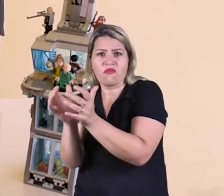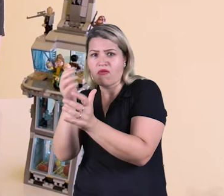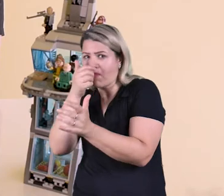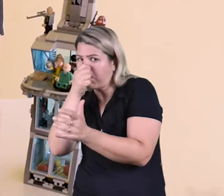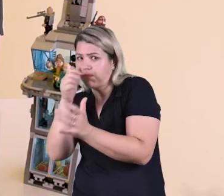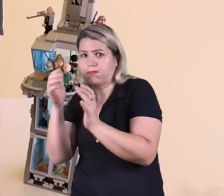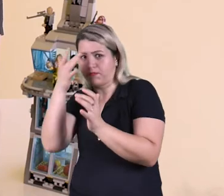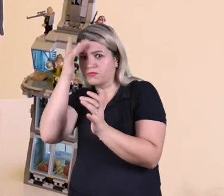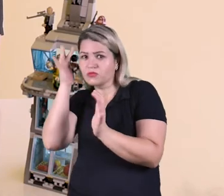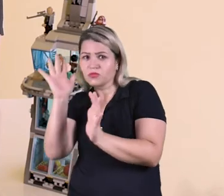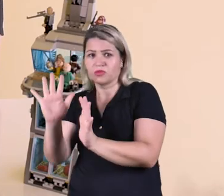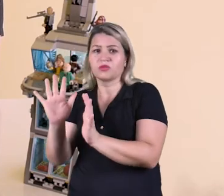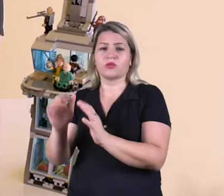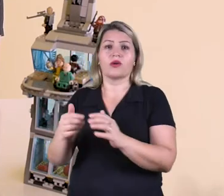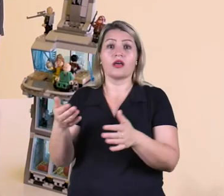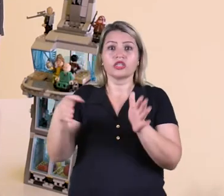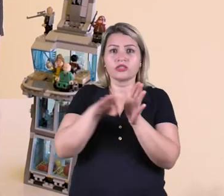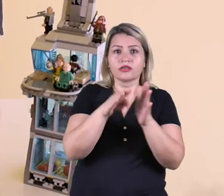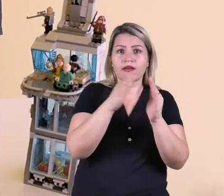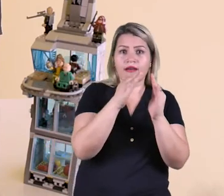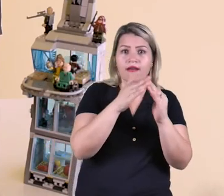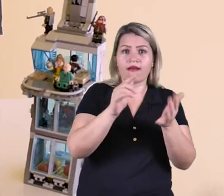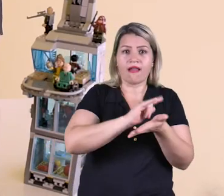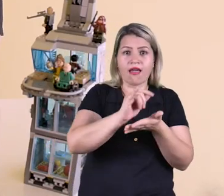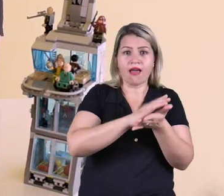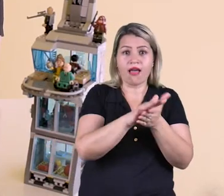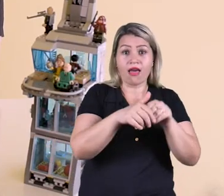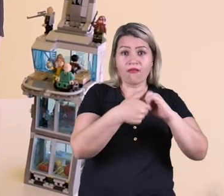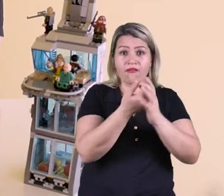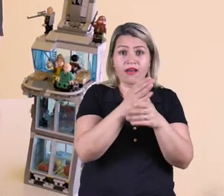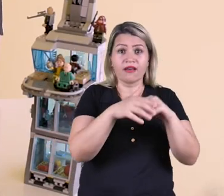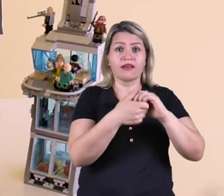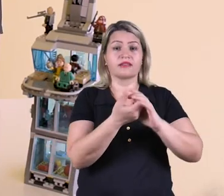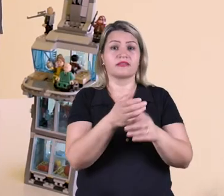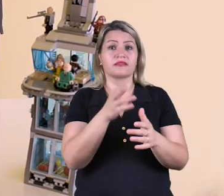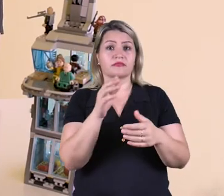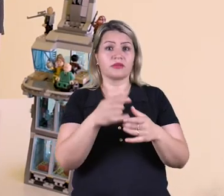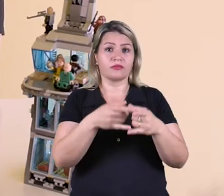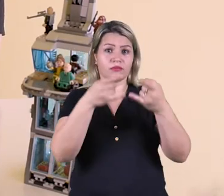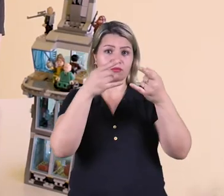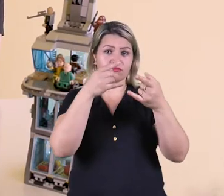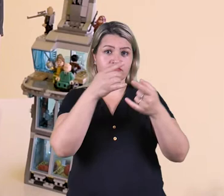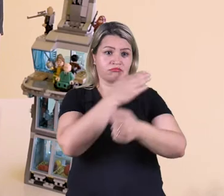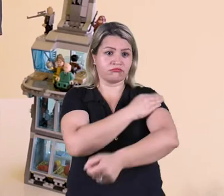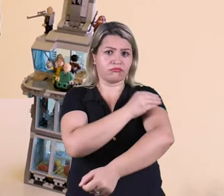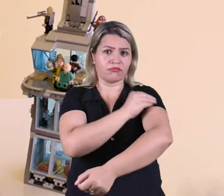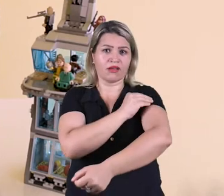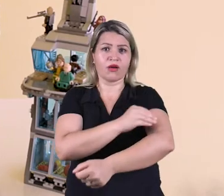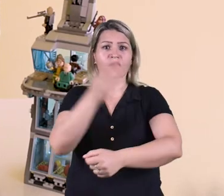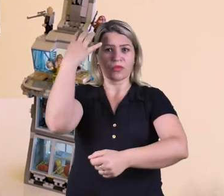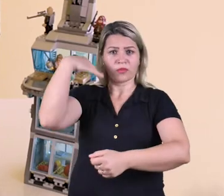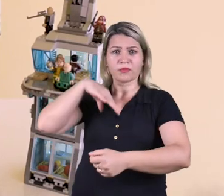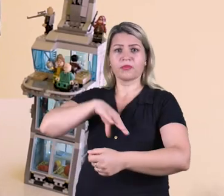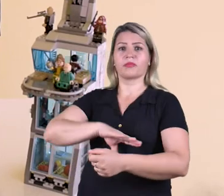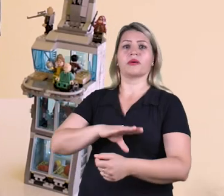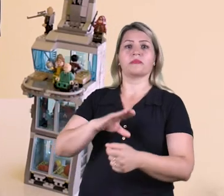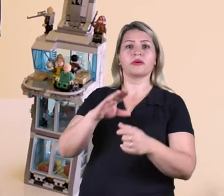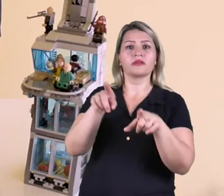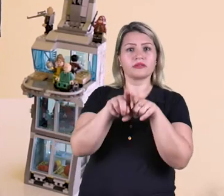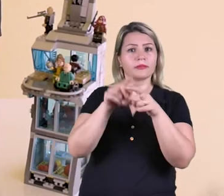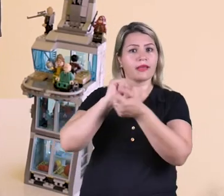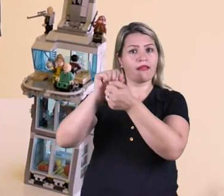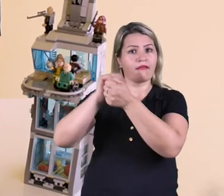lavar as mãos quando chegar em casa e limpar os objetos de uso pessoal. E também tomar aquele banho, lavando bem o cabelo, pois assim os riscos de